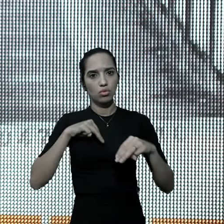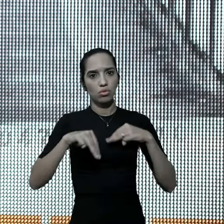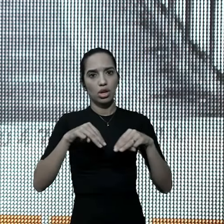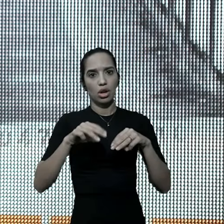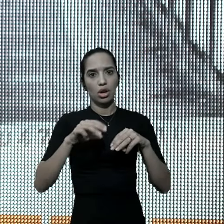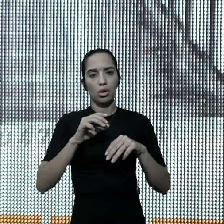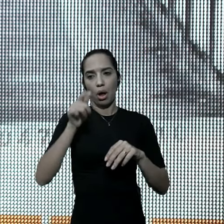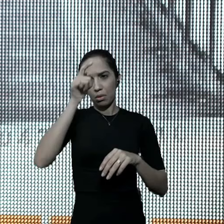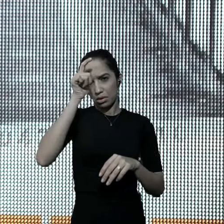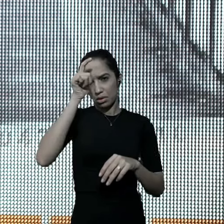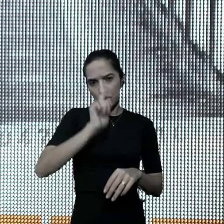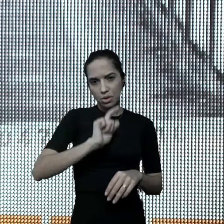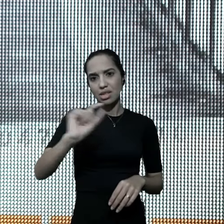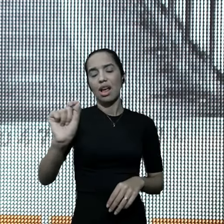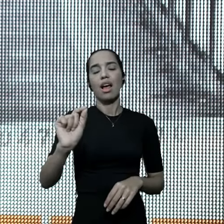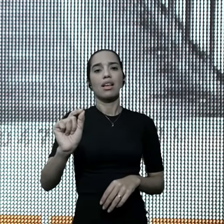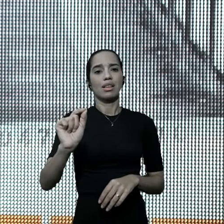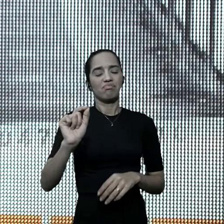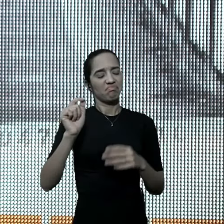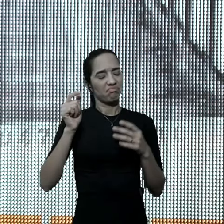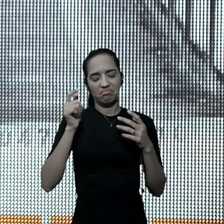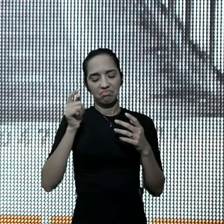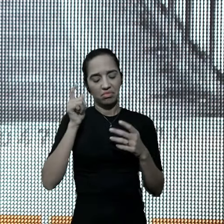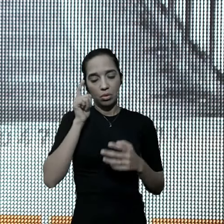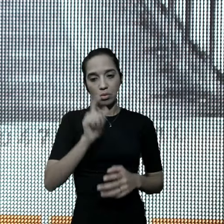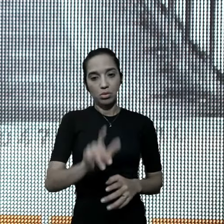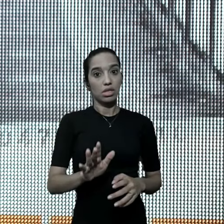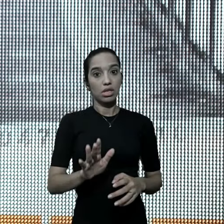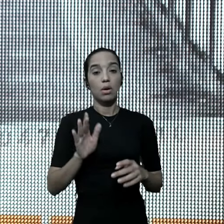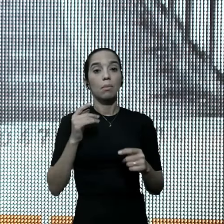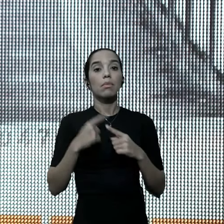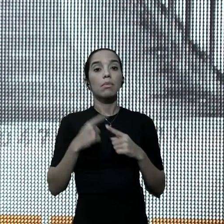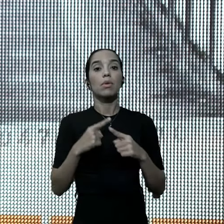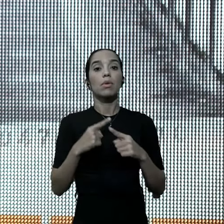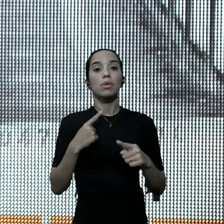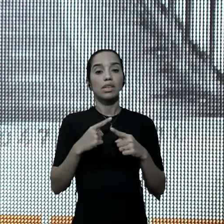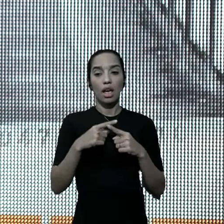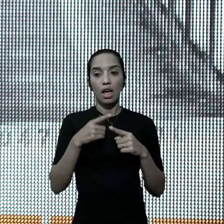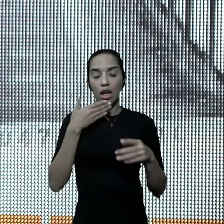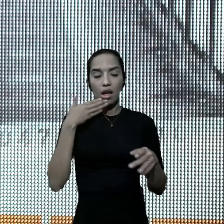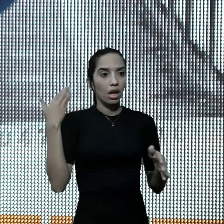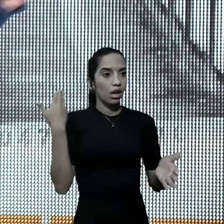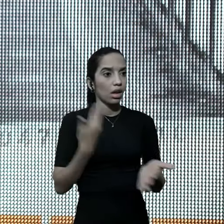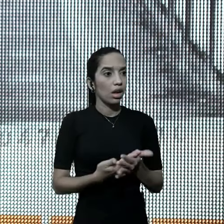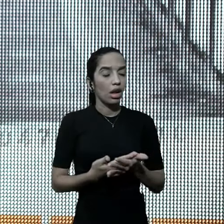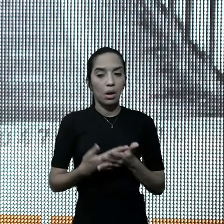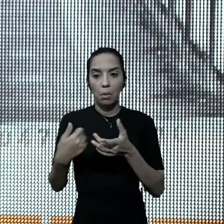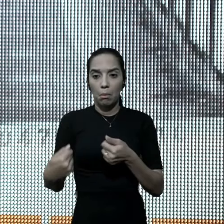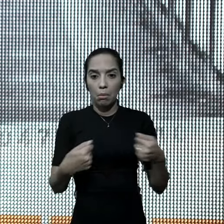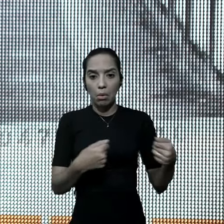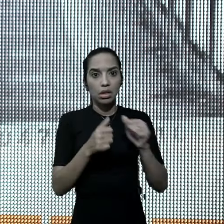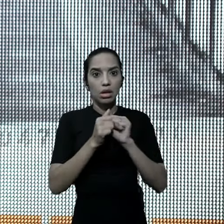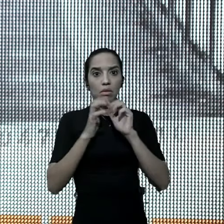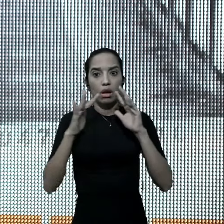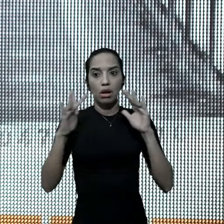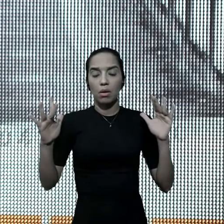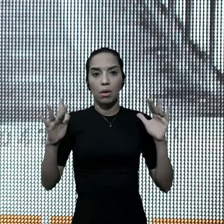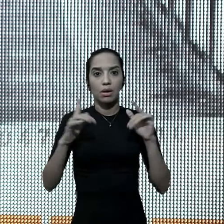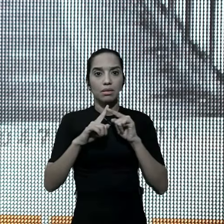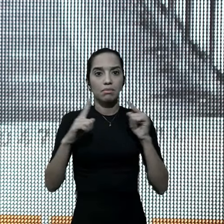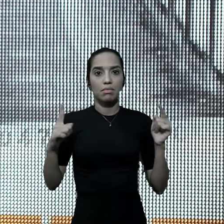expulsar os demônios, que eles precisavam, porque eles estavam ali, mais maravilhados, com poder, com a glória, do que